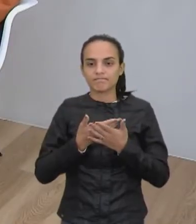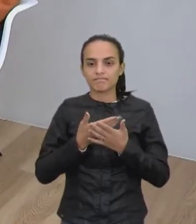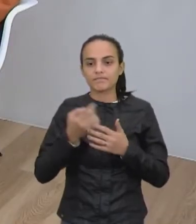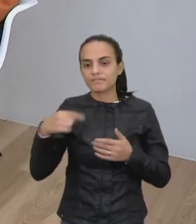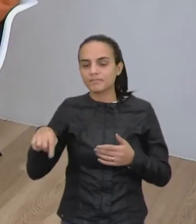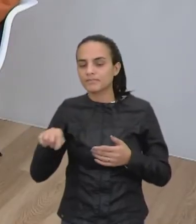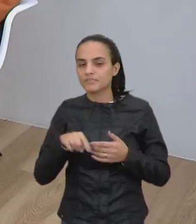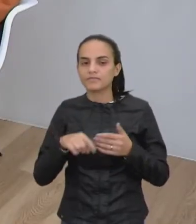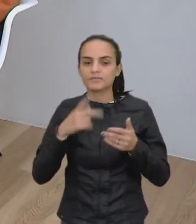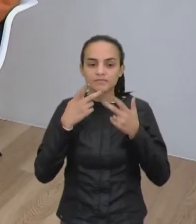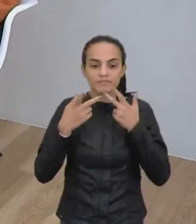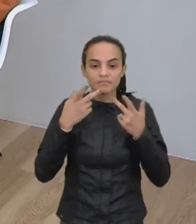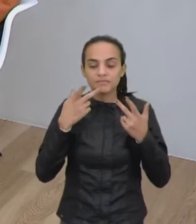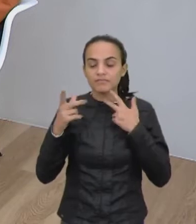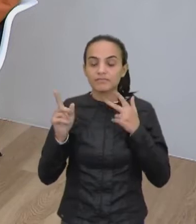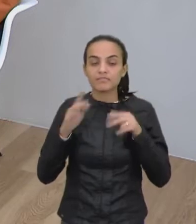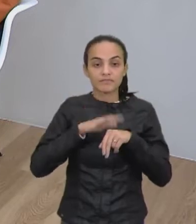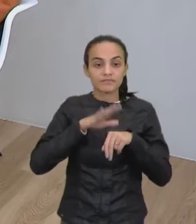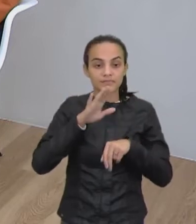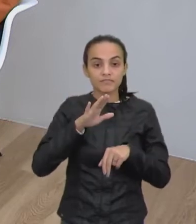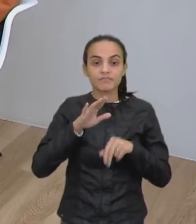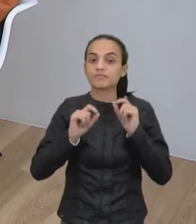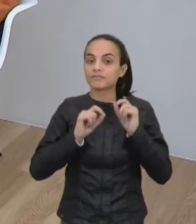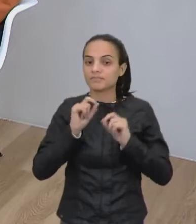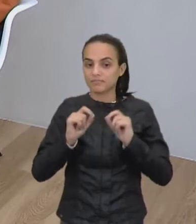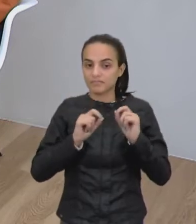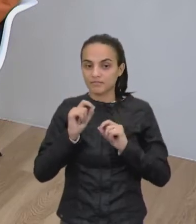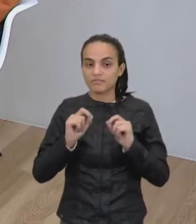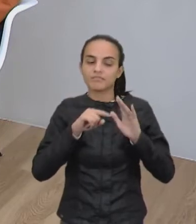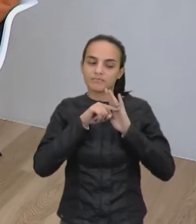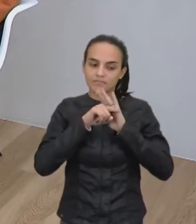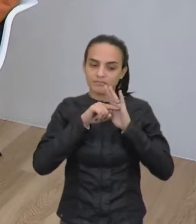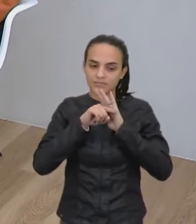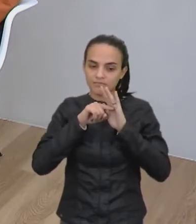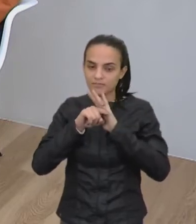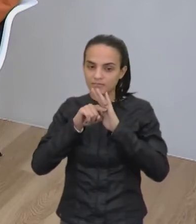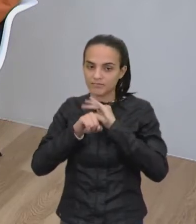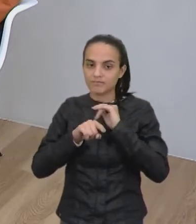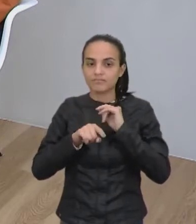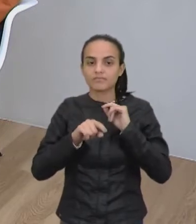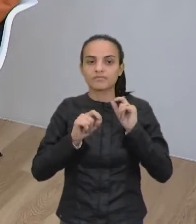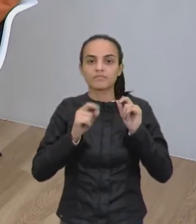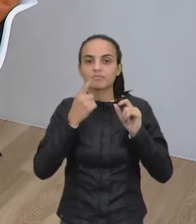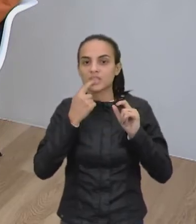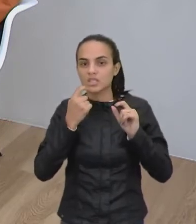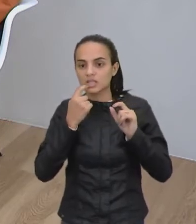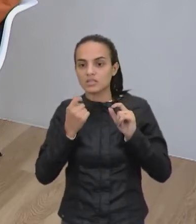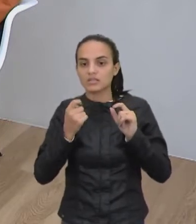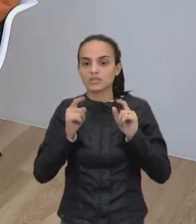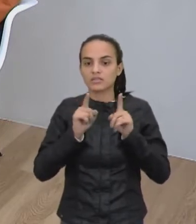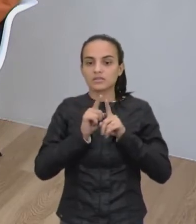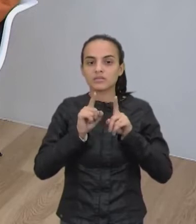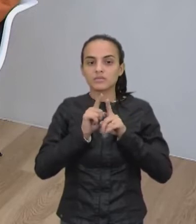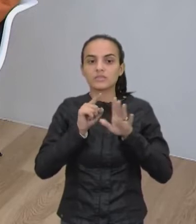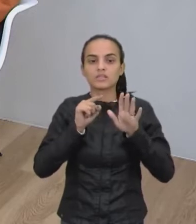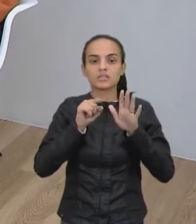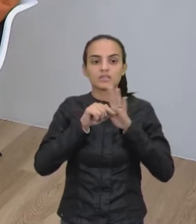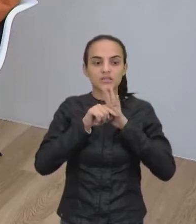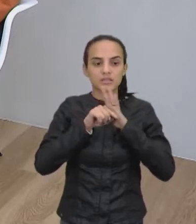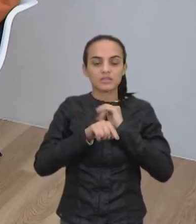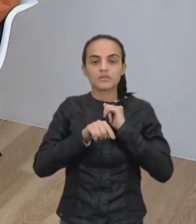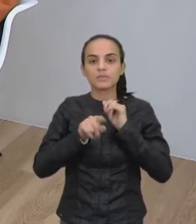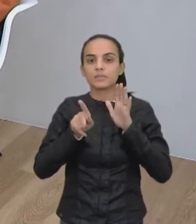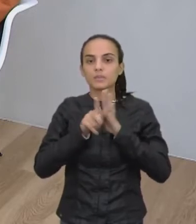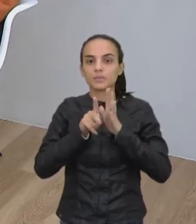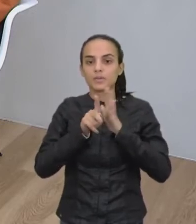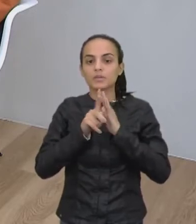Então, a gente falou aí um pouquinho mais a respeito dos exames, né, de sangue, né, os exames aí laboratoriais,